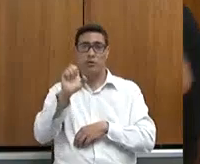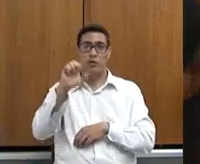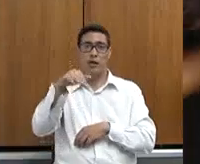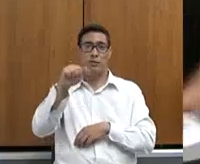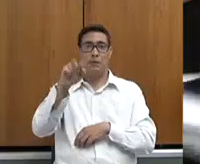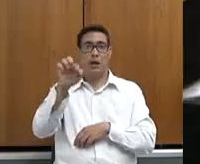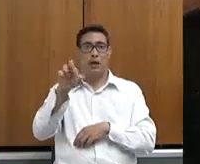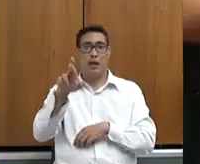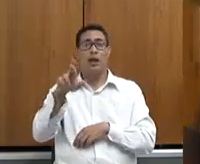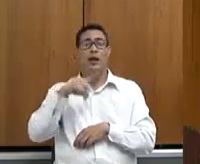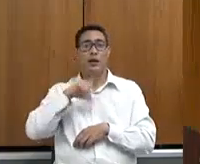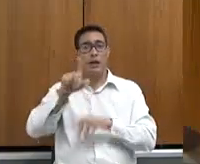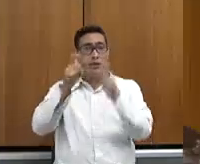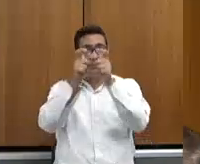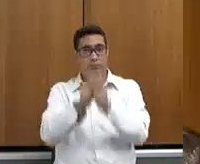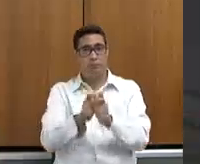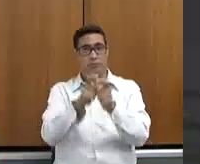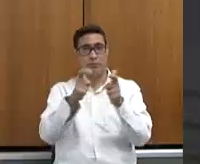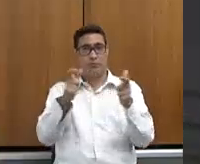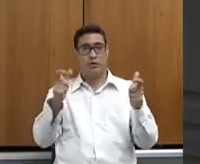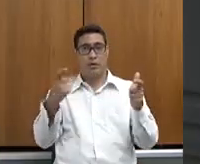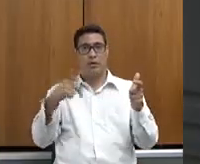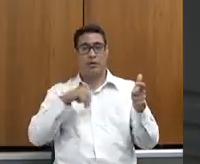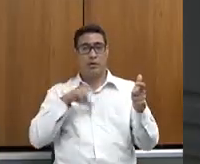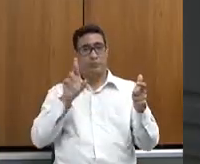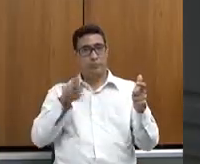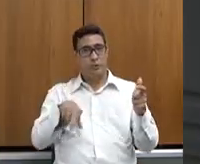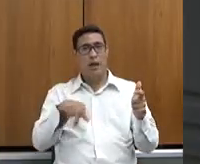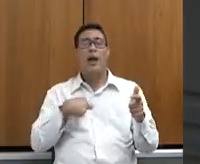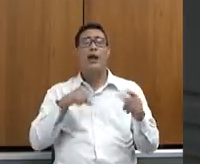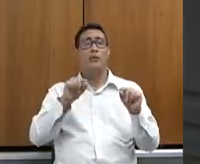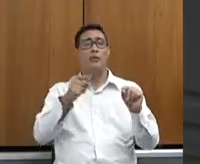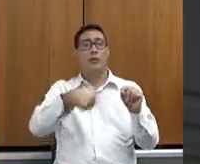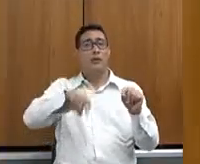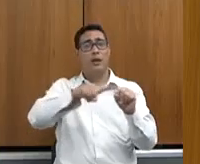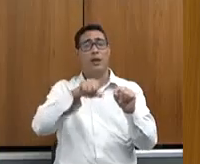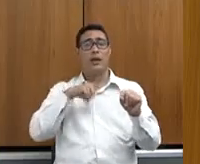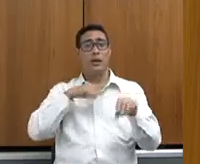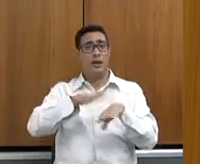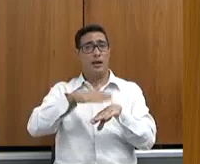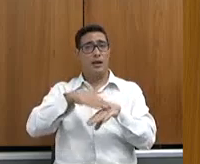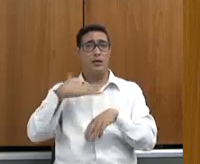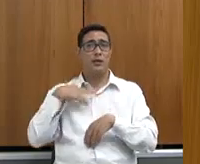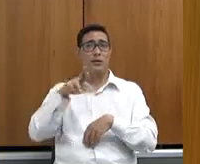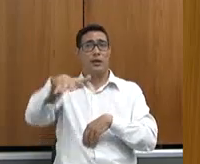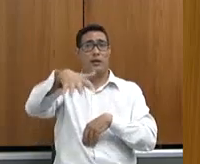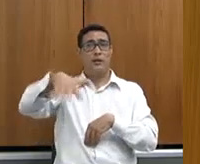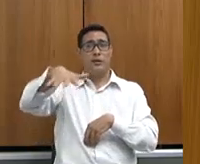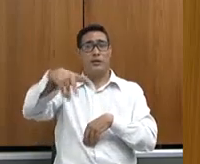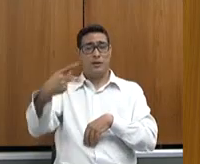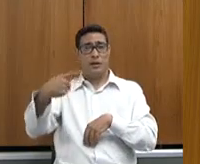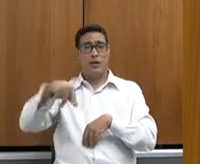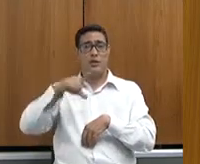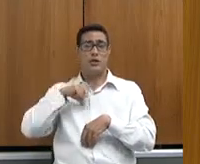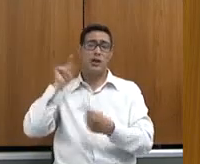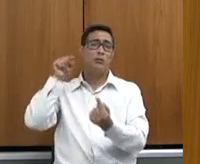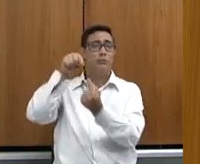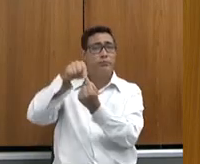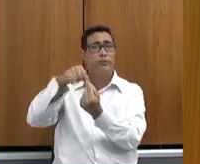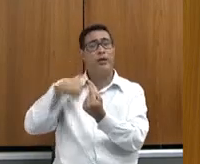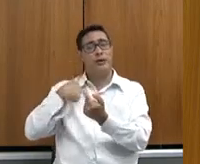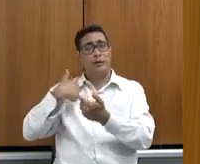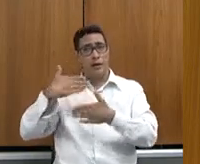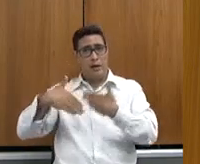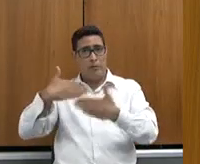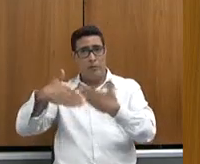capilaridade e aumente realmente, você tem razão. É exatamente isso, quando você está na região, a sua capilaridade aumenta e eu